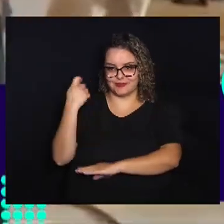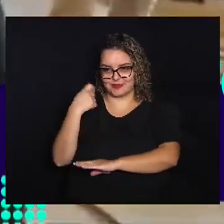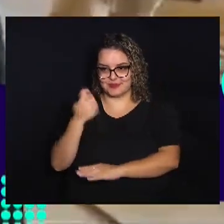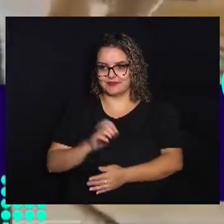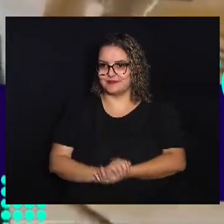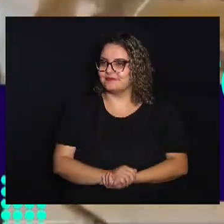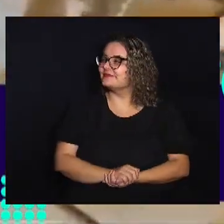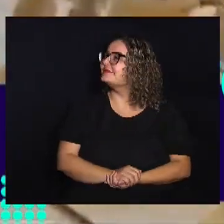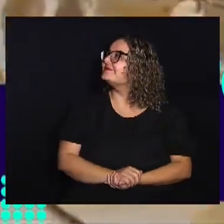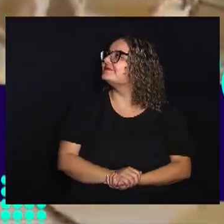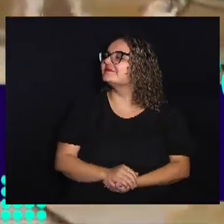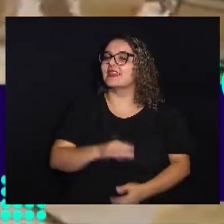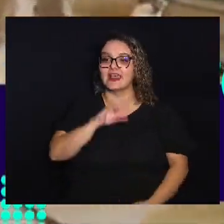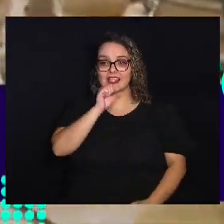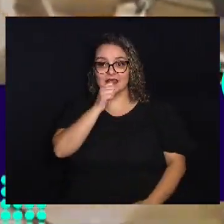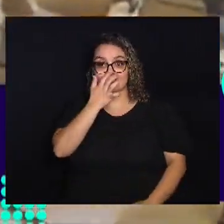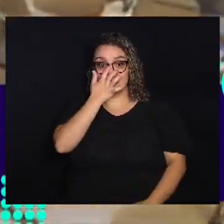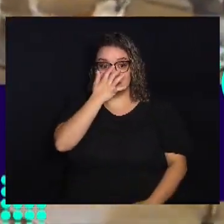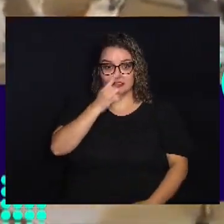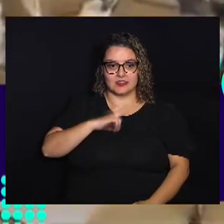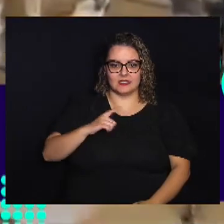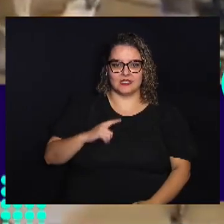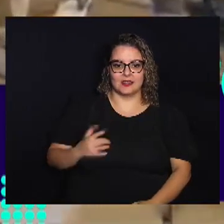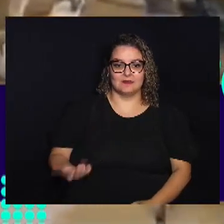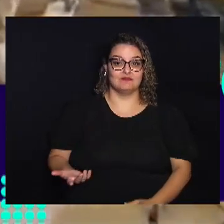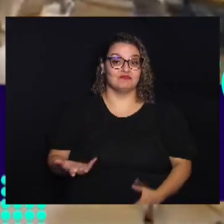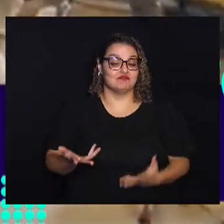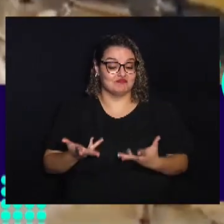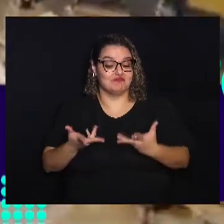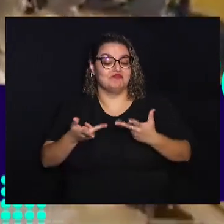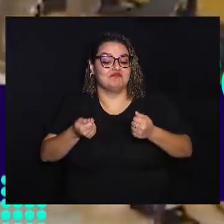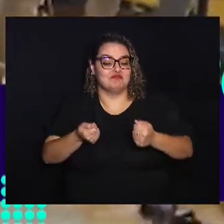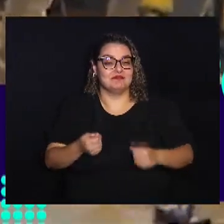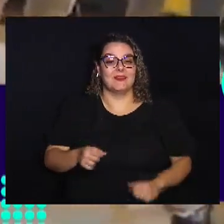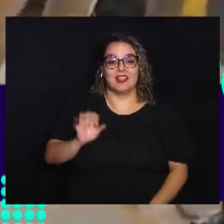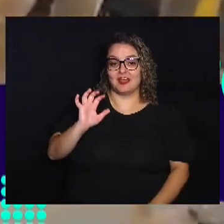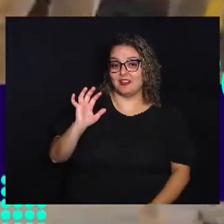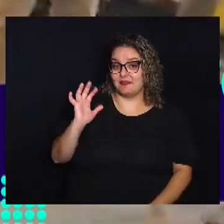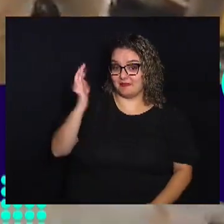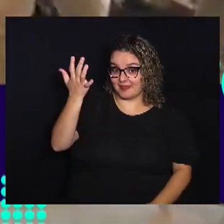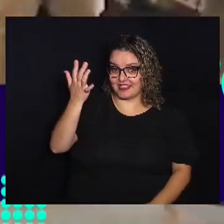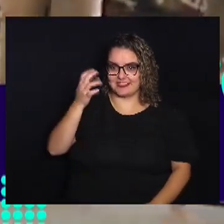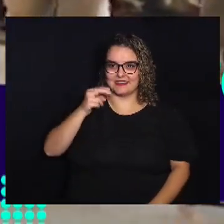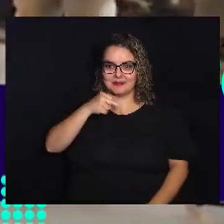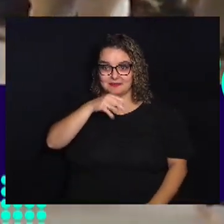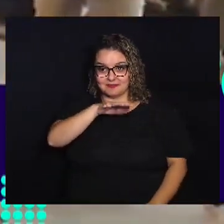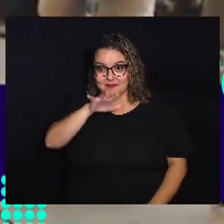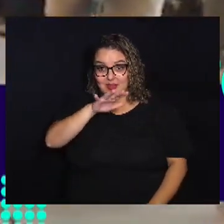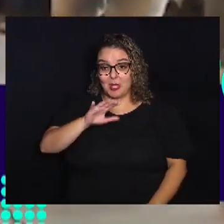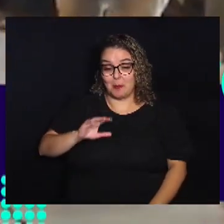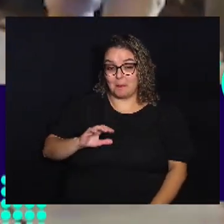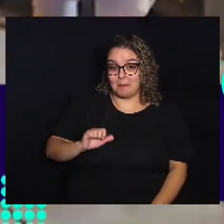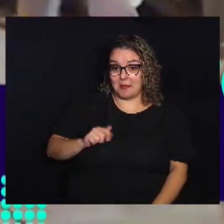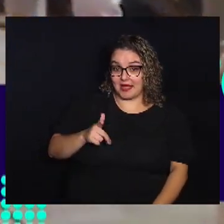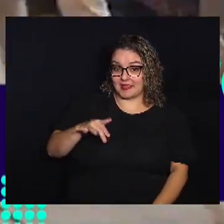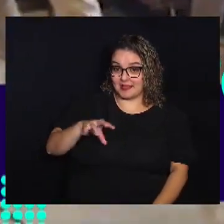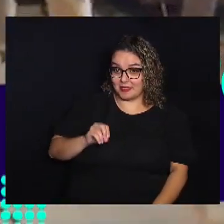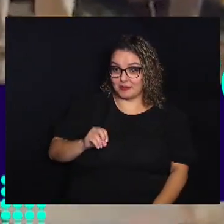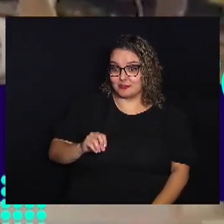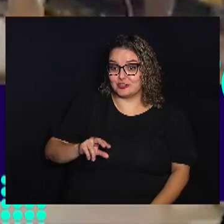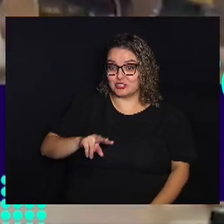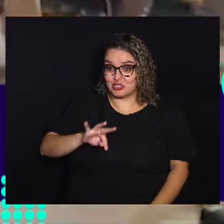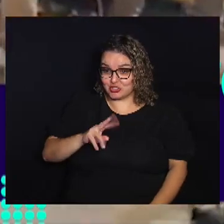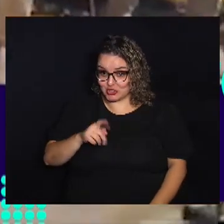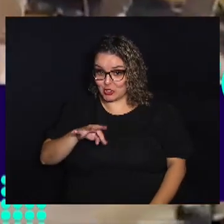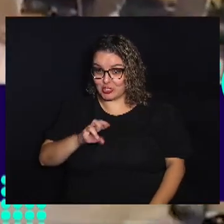Sábado Tem a riqueza Da festa nordestina Manifestado Nos ritmos Baião Xote Arrasta pé Chachado